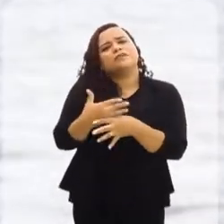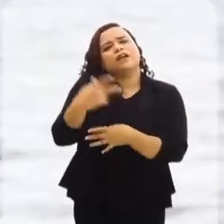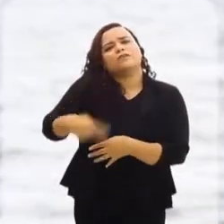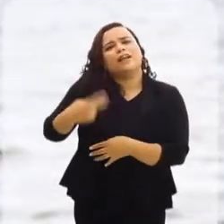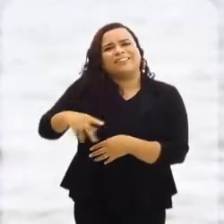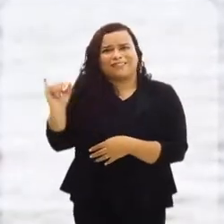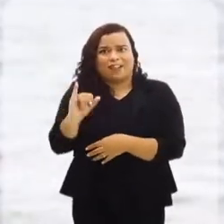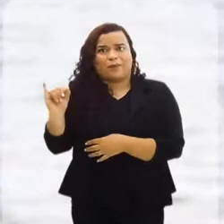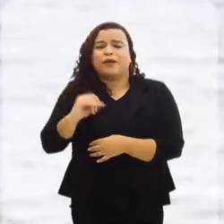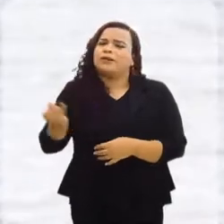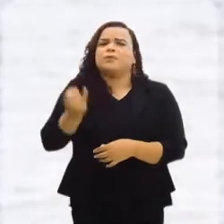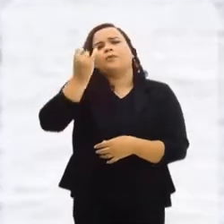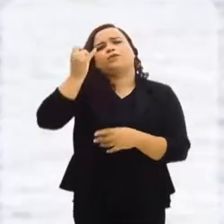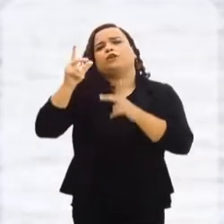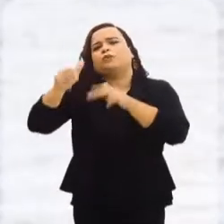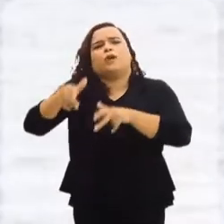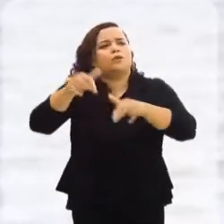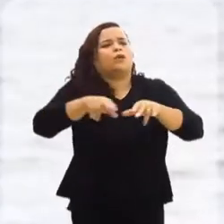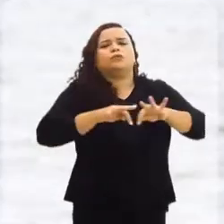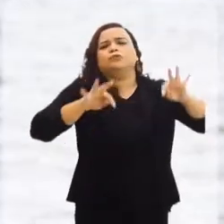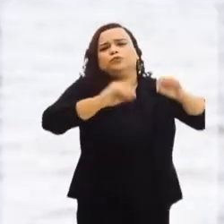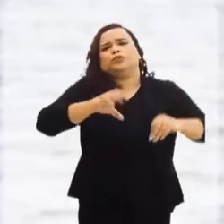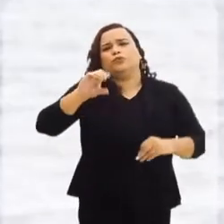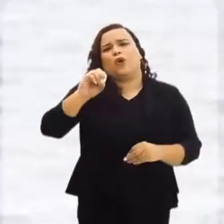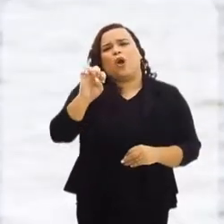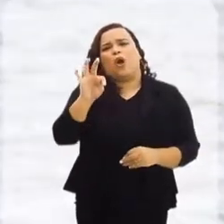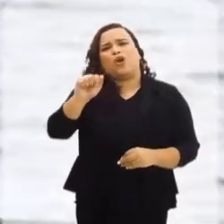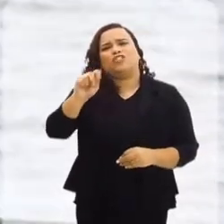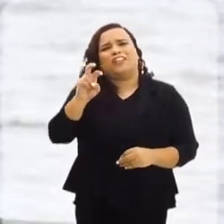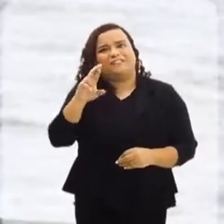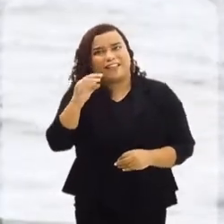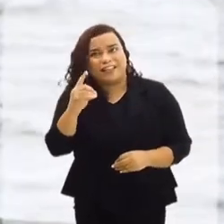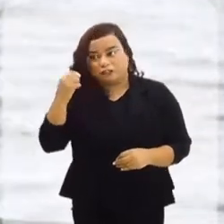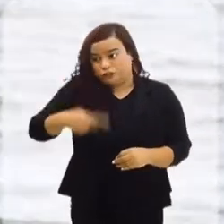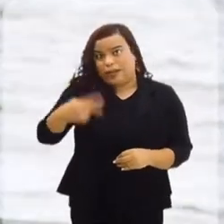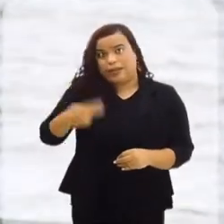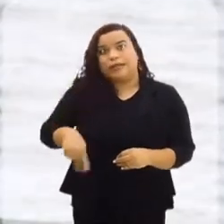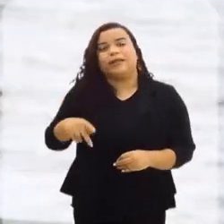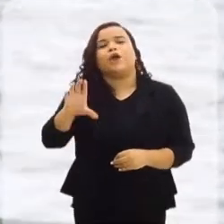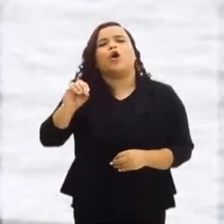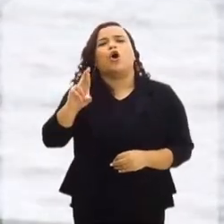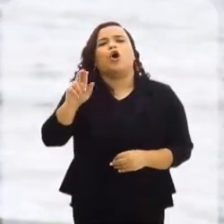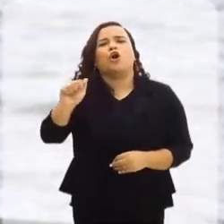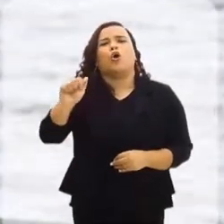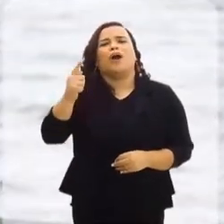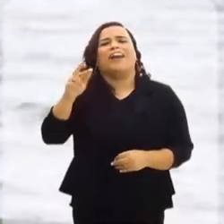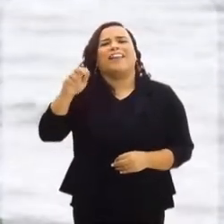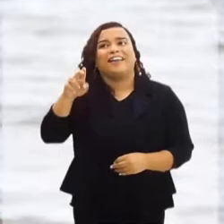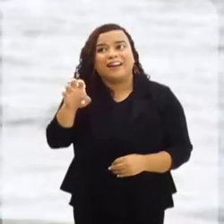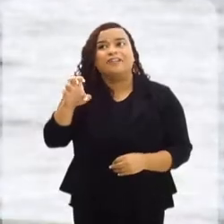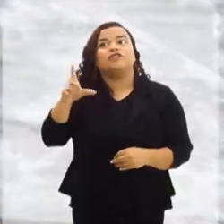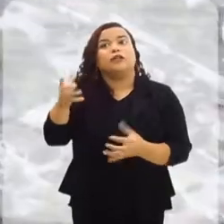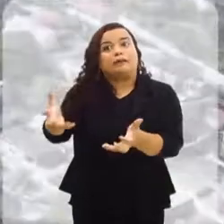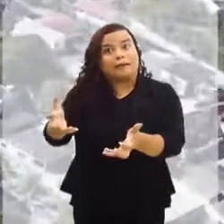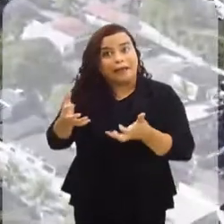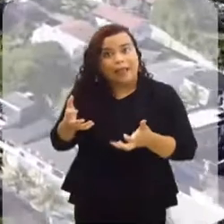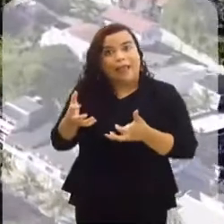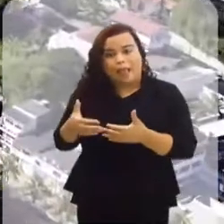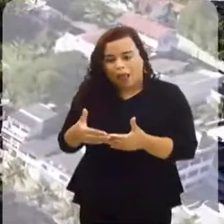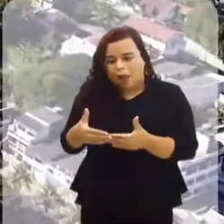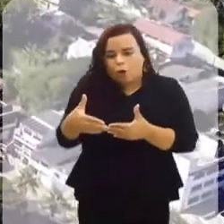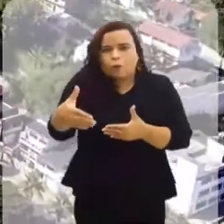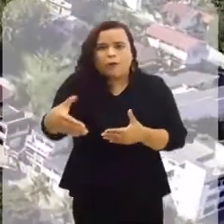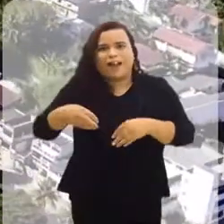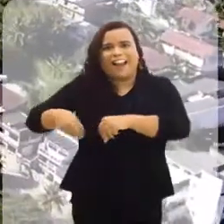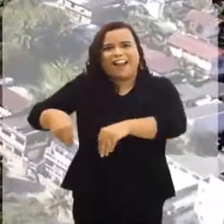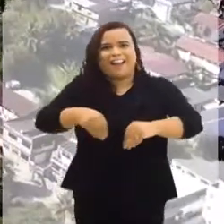nossa cidade de Itaguaí é tão importante quanto todas as outras da Costa Verde. Aqui em Coroa Grande mesmo, a gente tem a proposta de aumentar essa faixa de areia para que